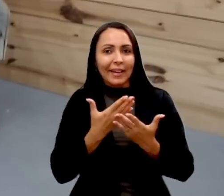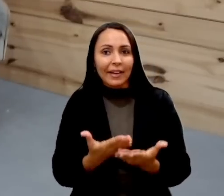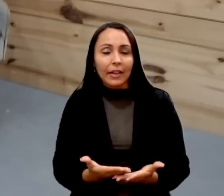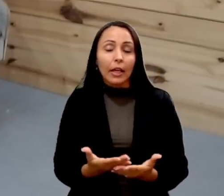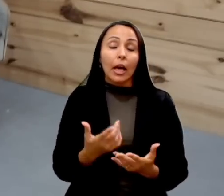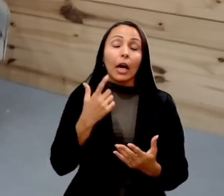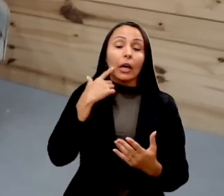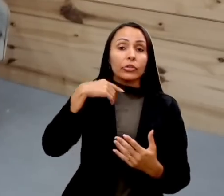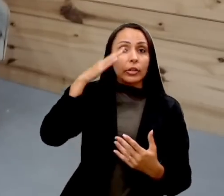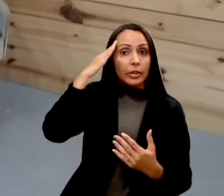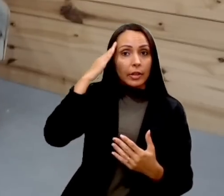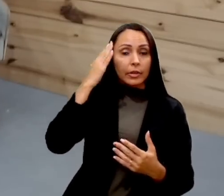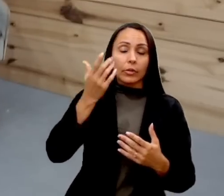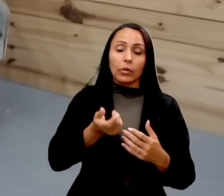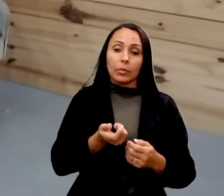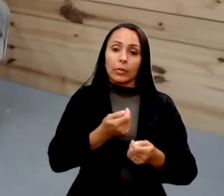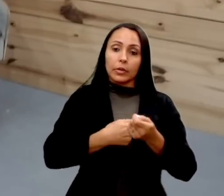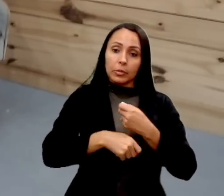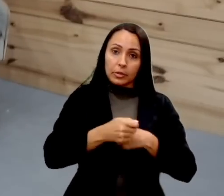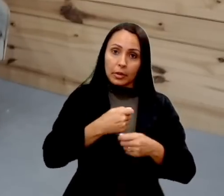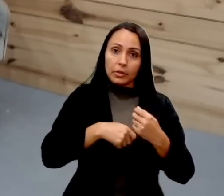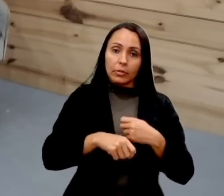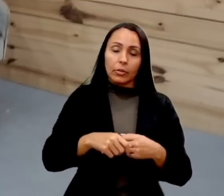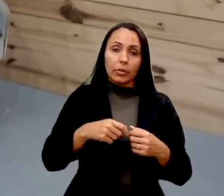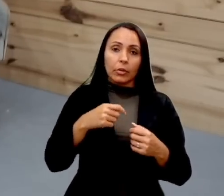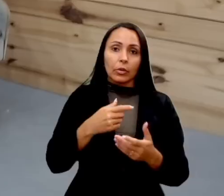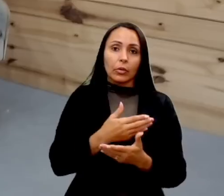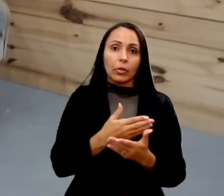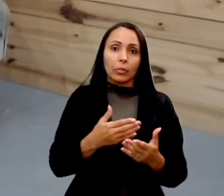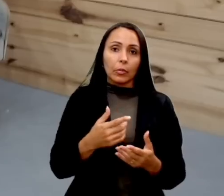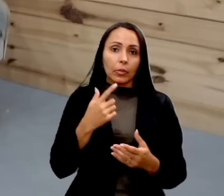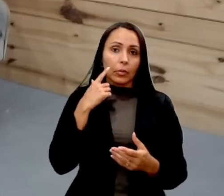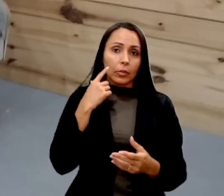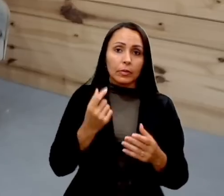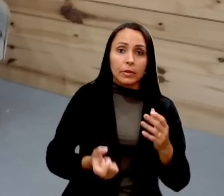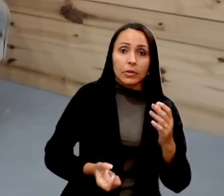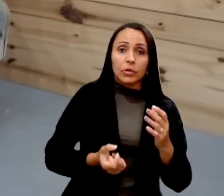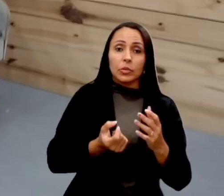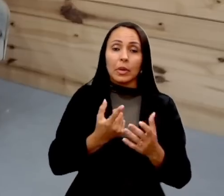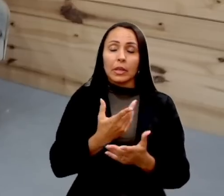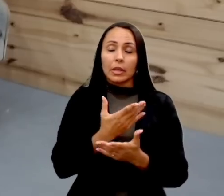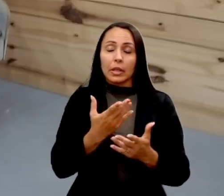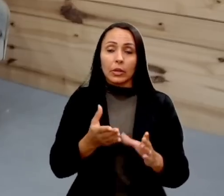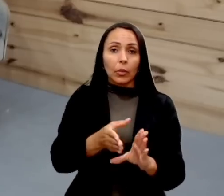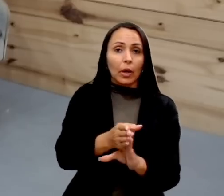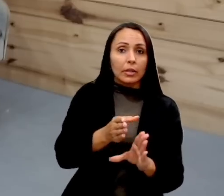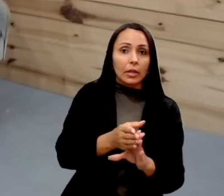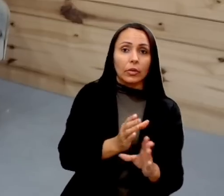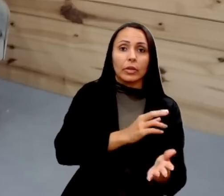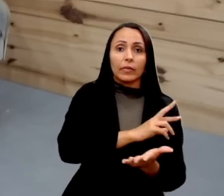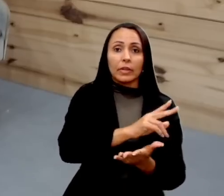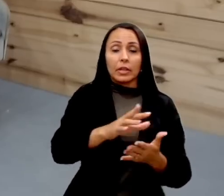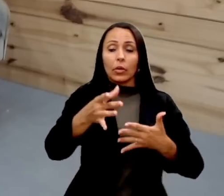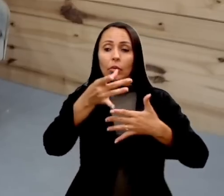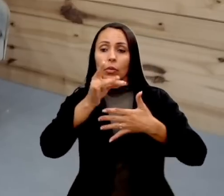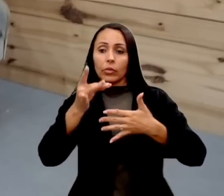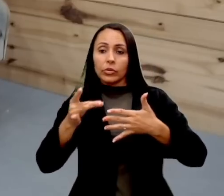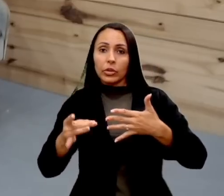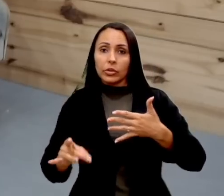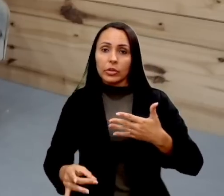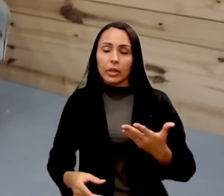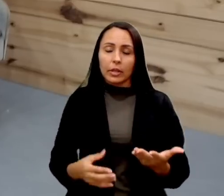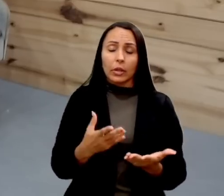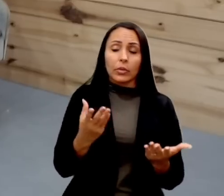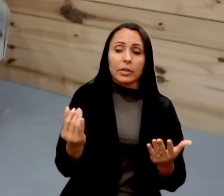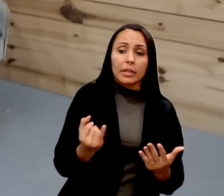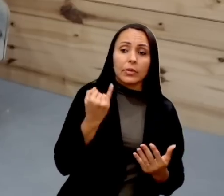como administrador e como com expertise em diversas áreas de consultoria, em logística e administração, tem pontos que são